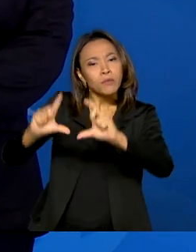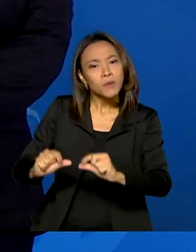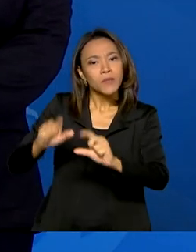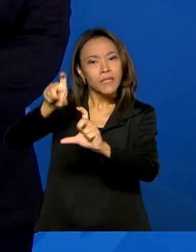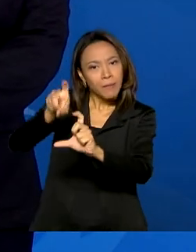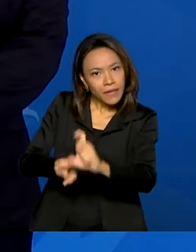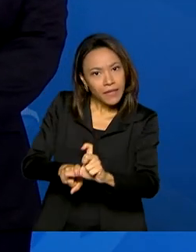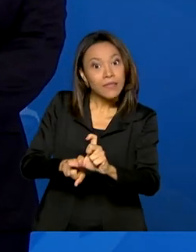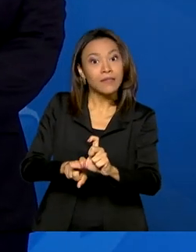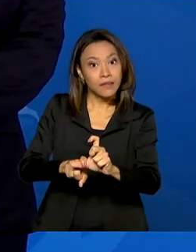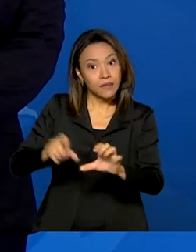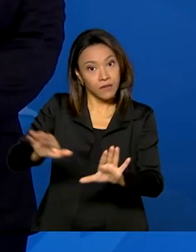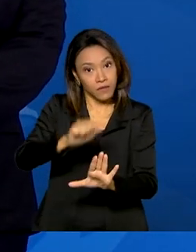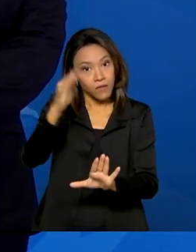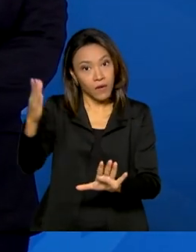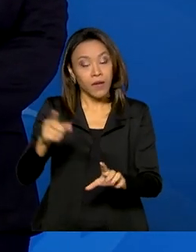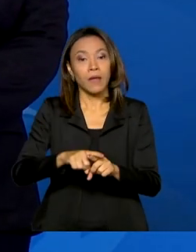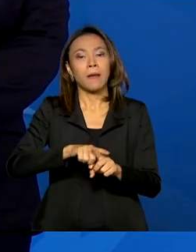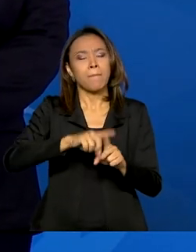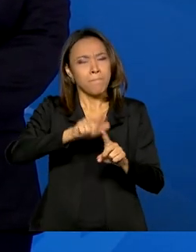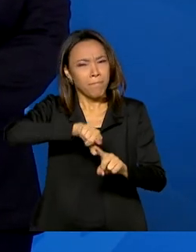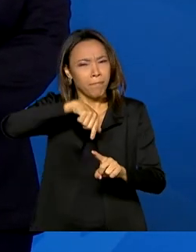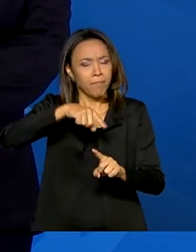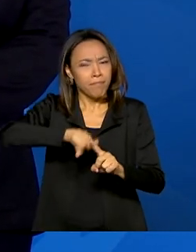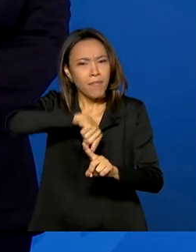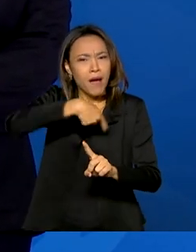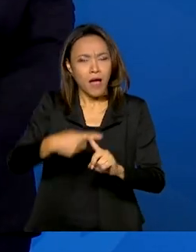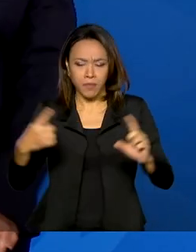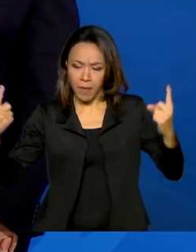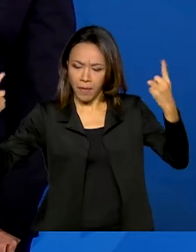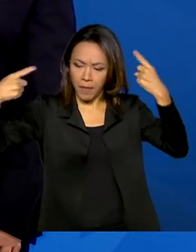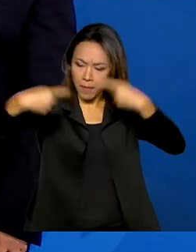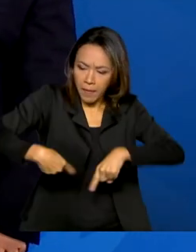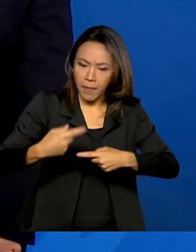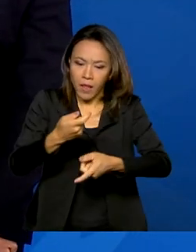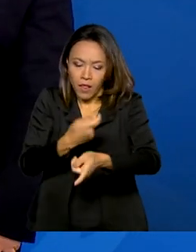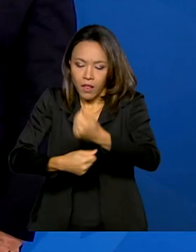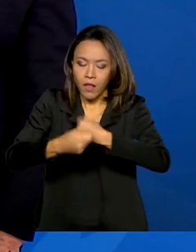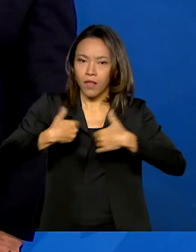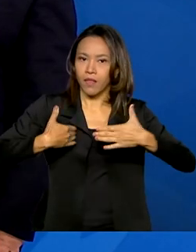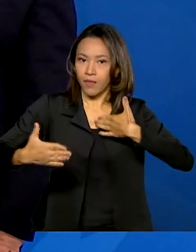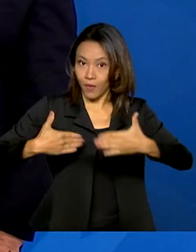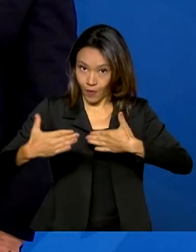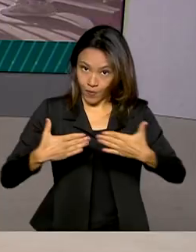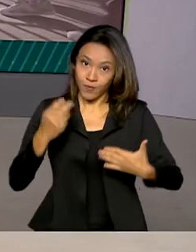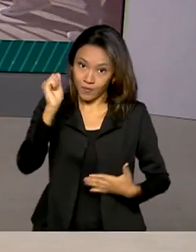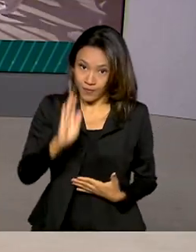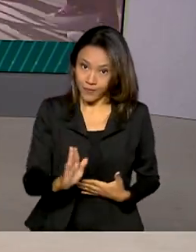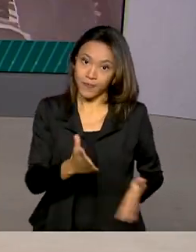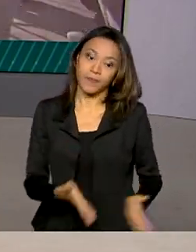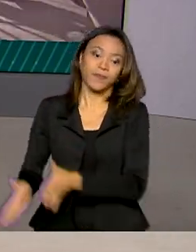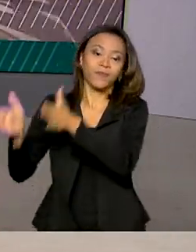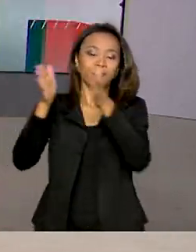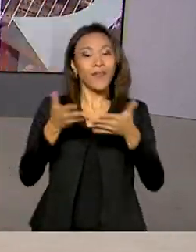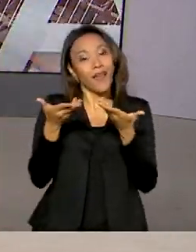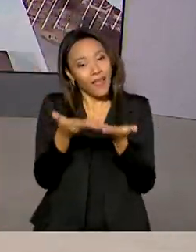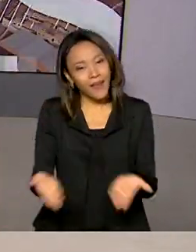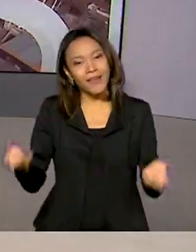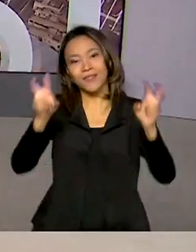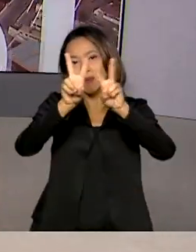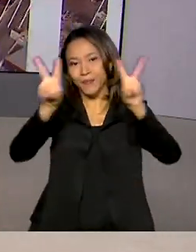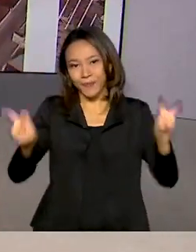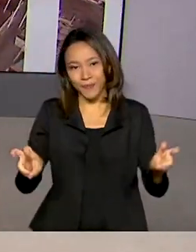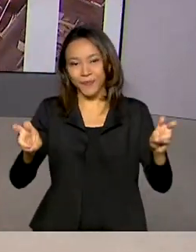externa, ampliar a competitividade do nosso agronegócio. Esses são os